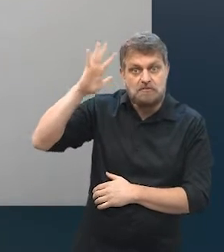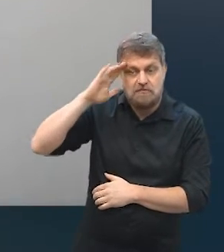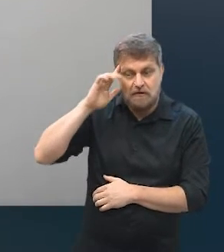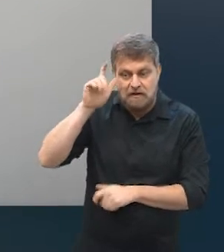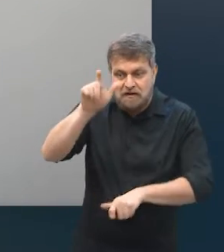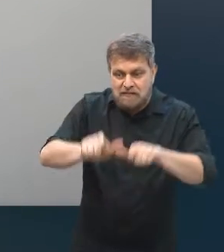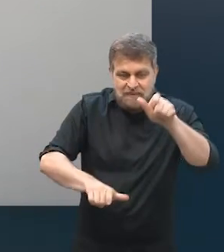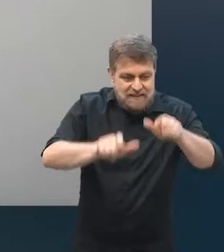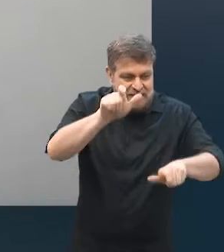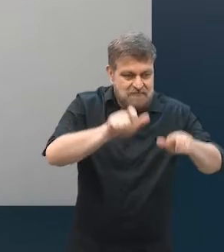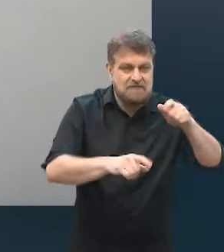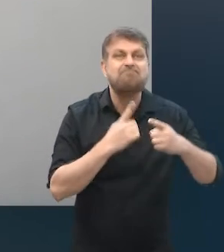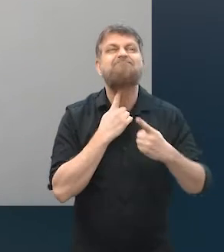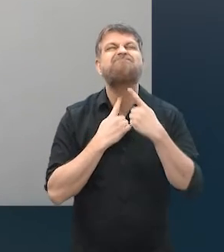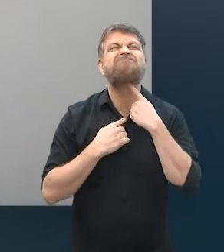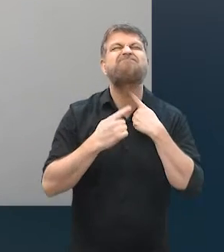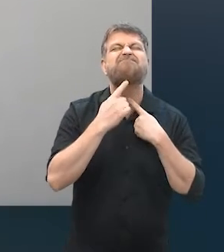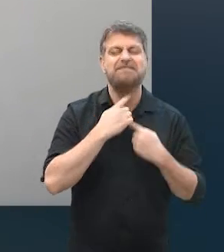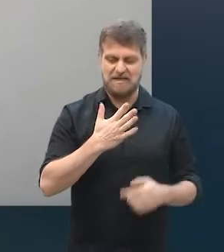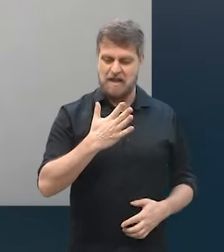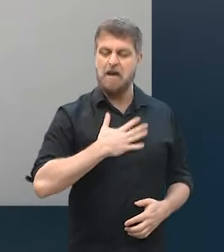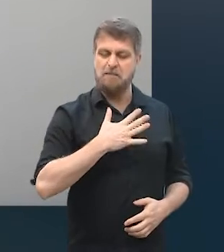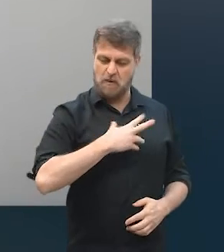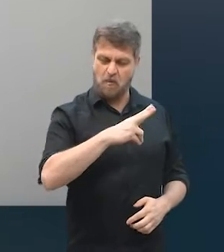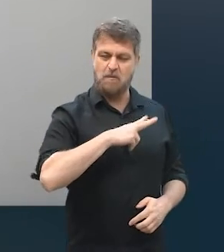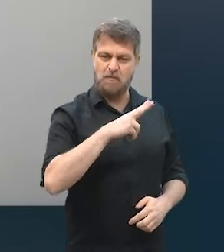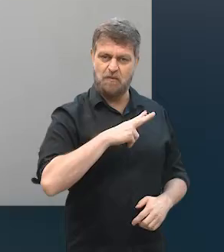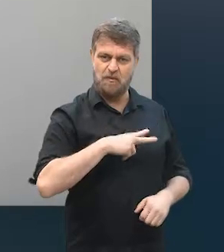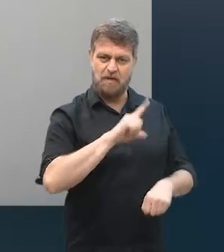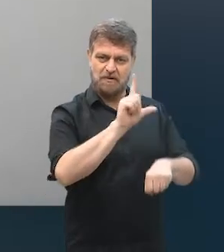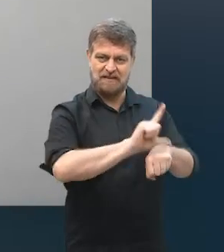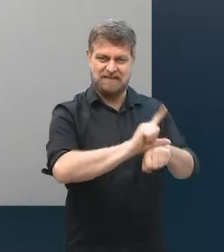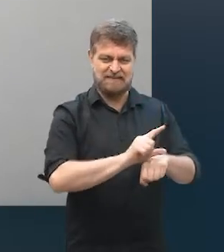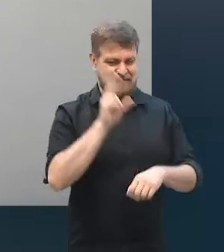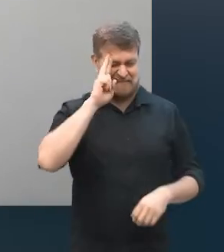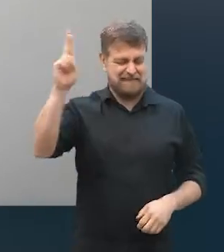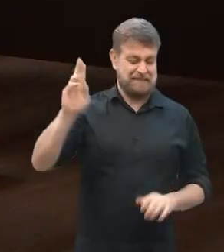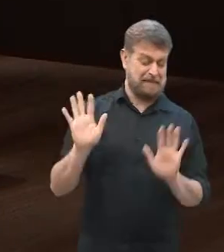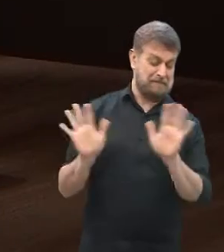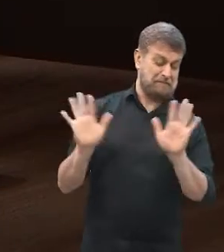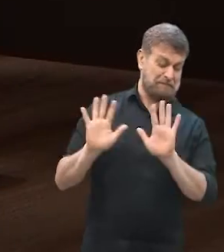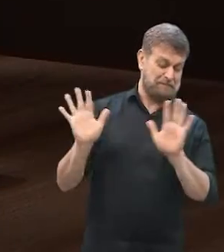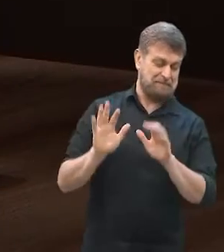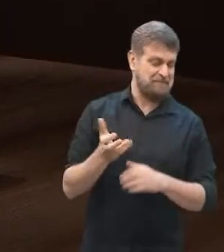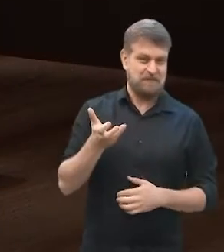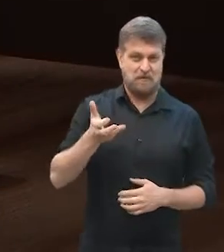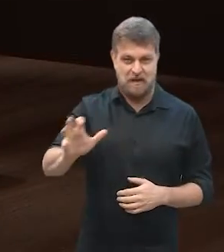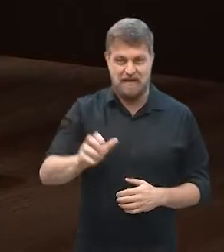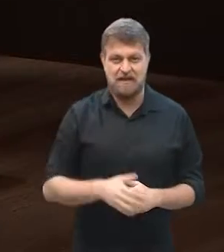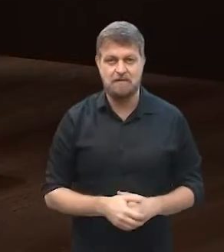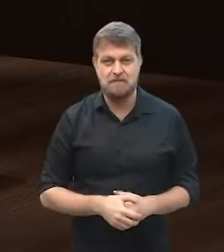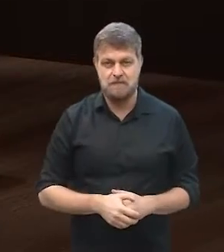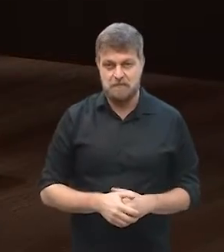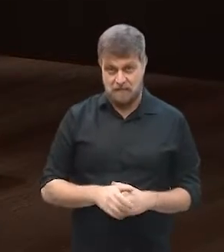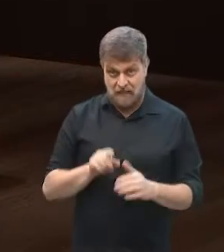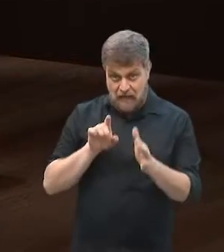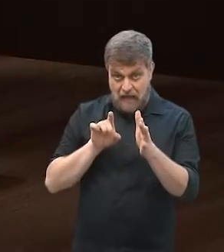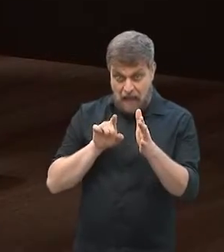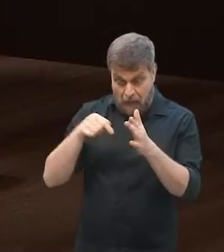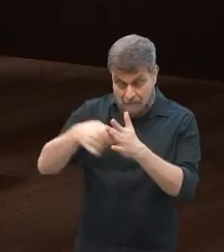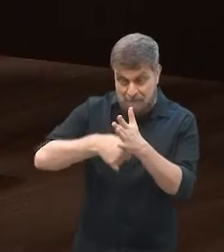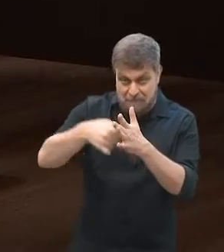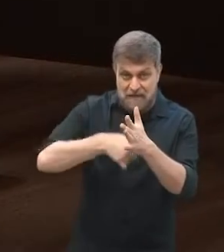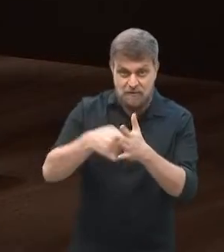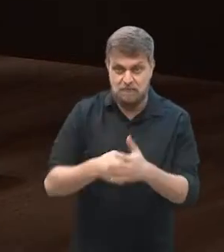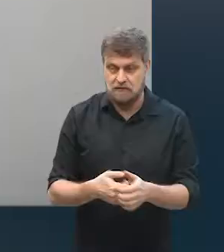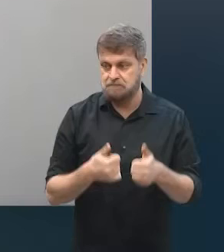pessoas que querem ter o seu negócio próprio, que não querem mais ter o chefe e essa pergunta que vocês colocam